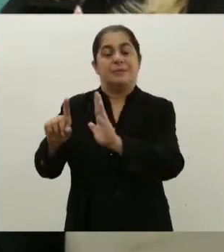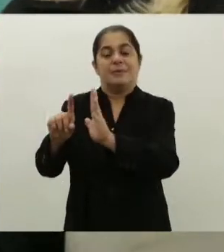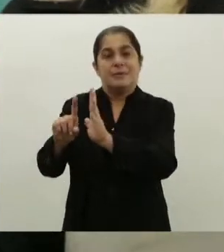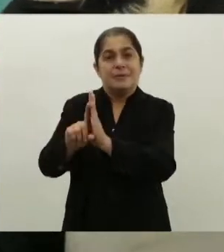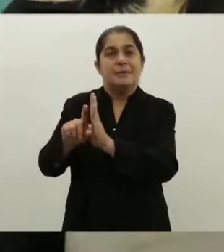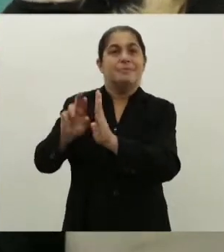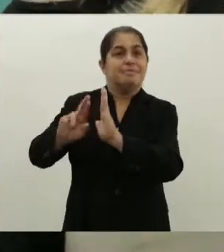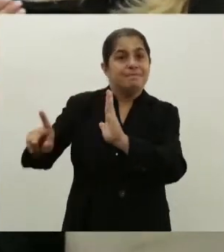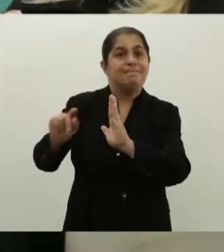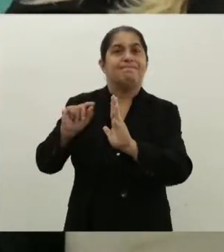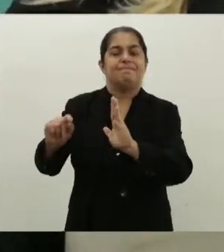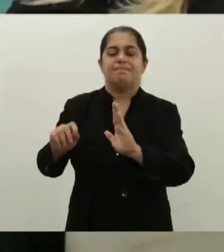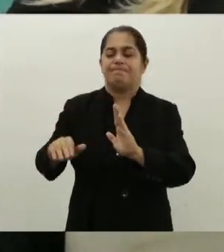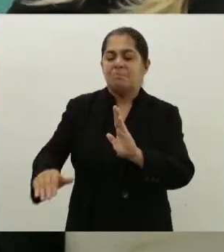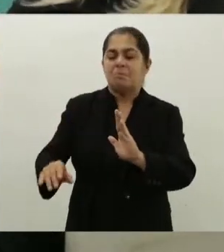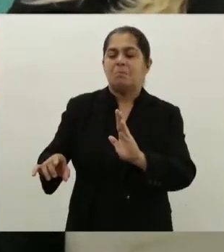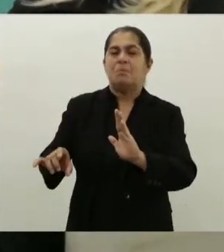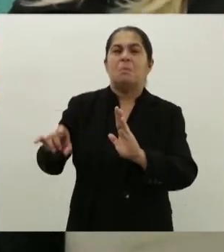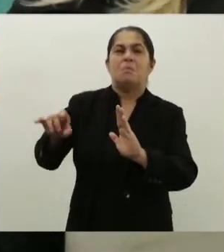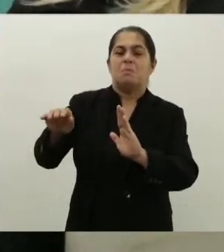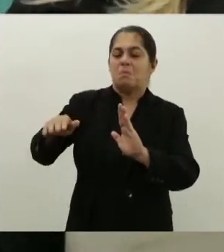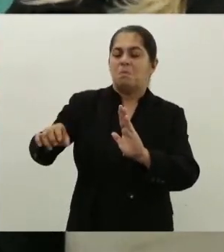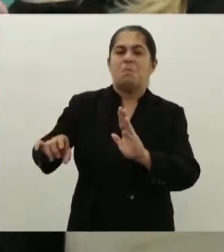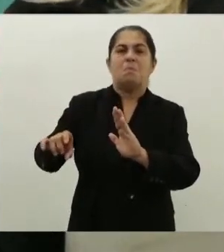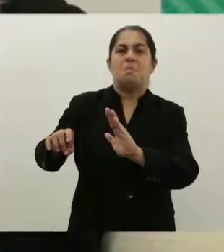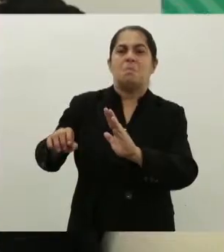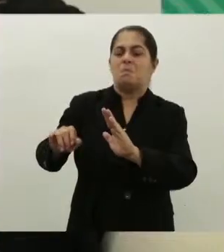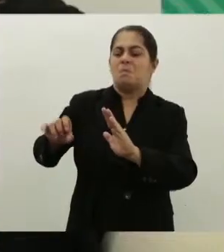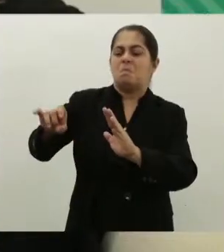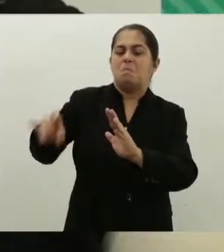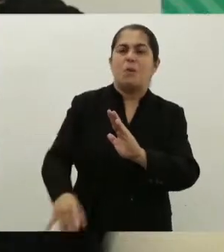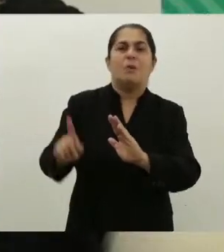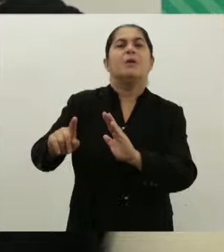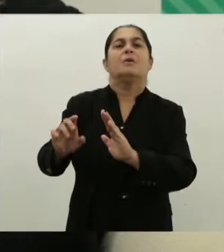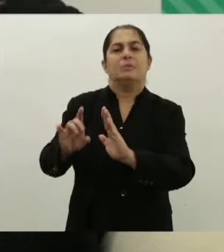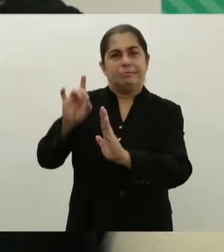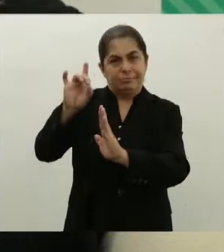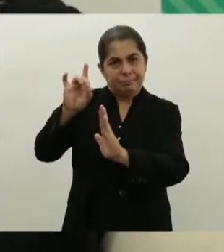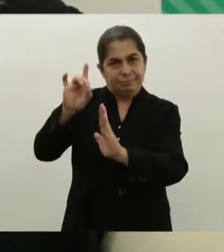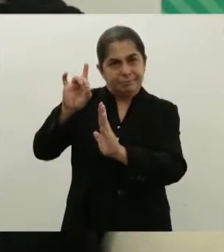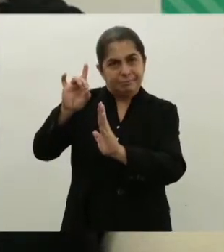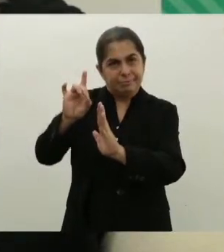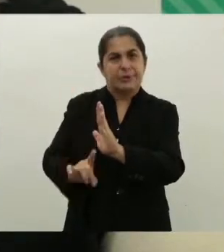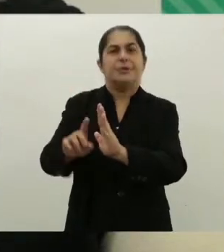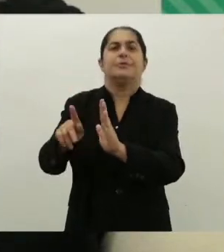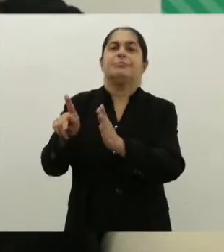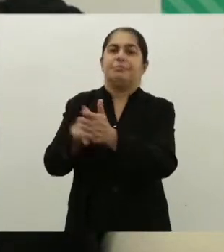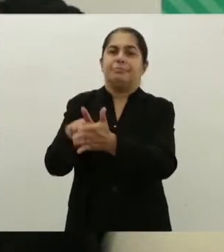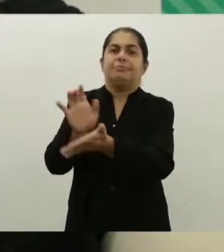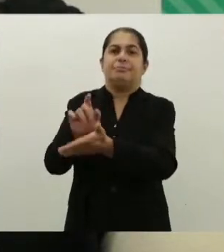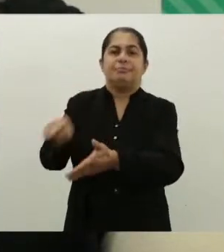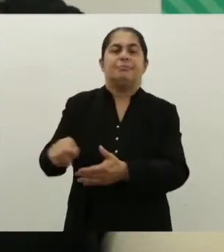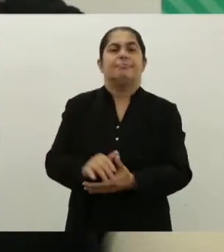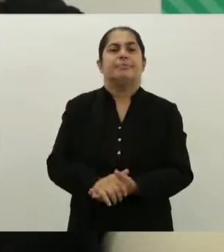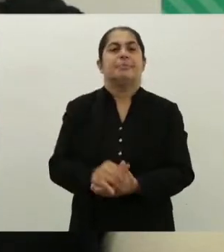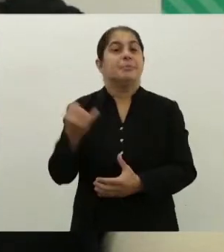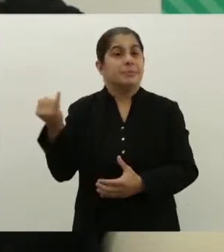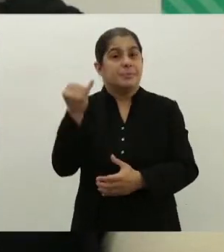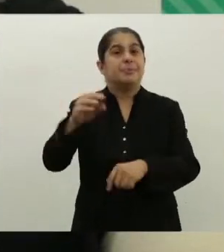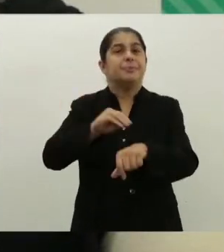o menor, como um ser inferior, mas com os direitos respeitados. Eu destaco, assim,